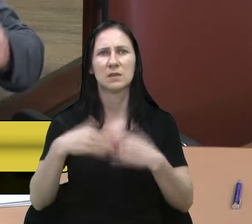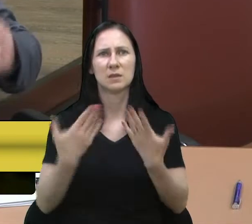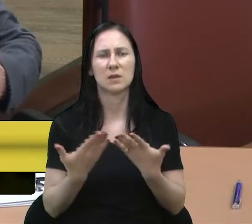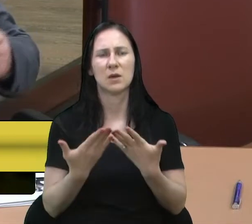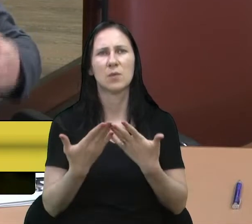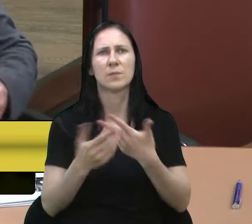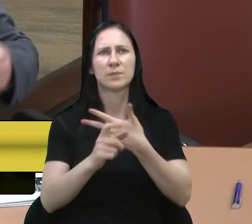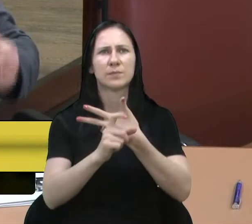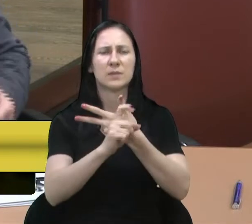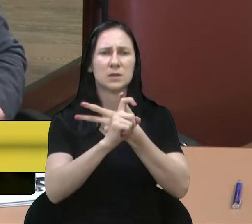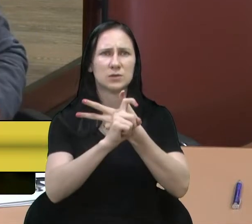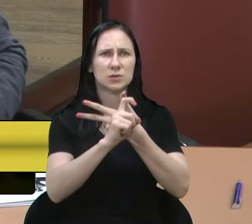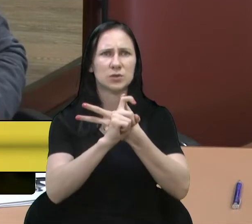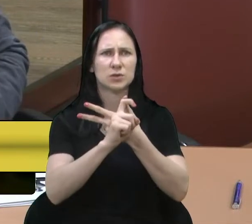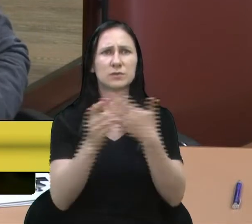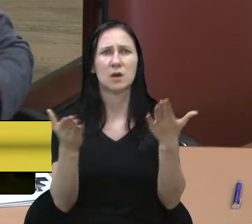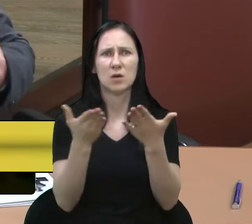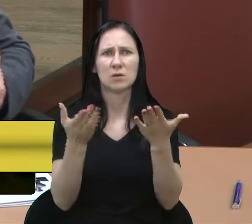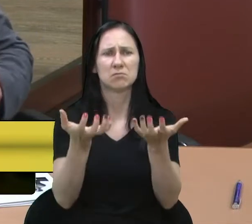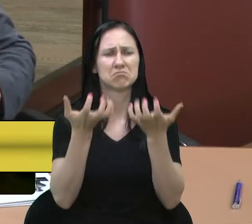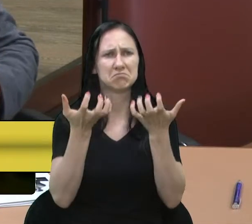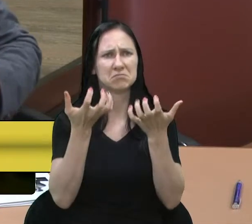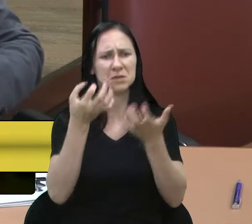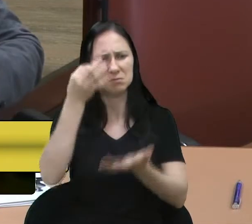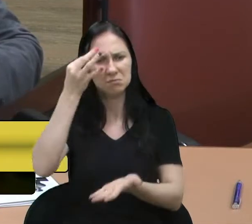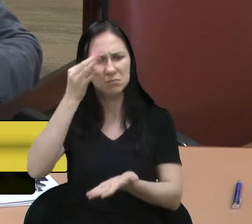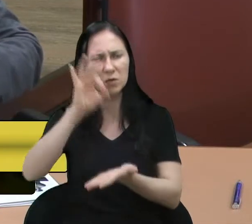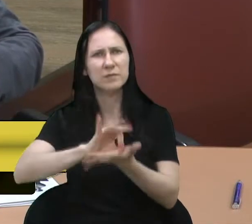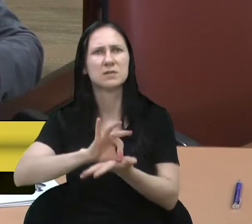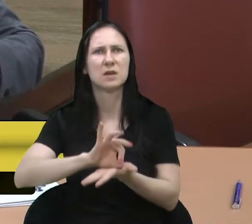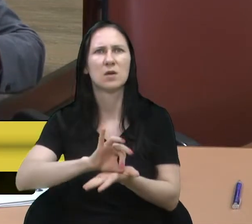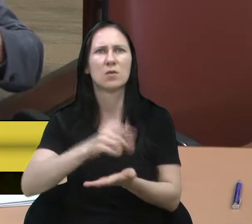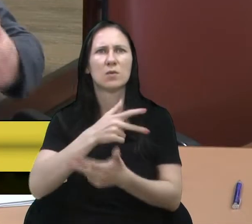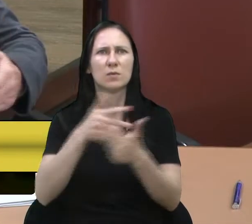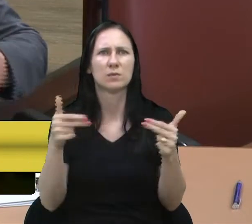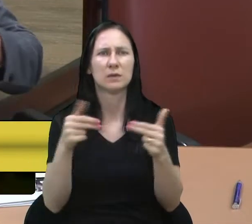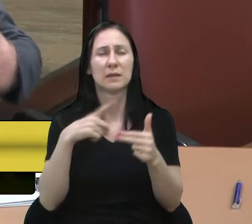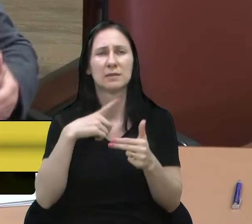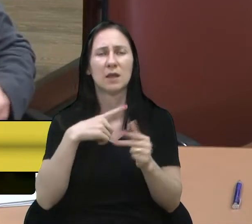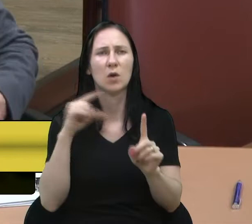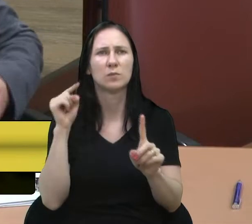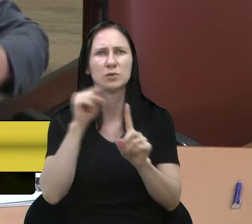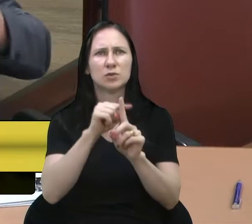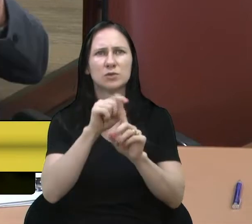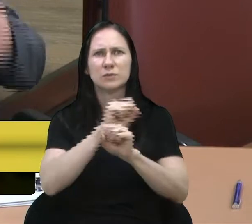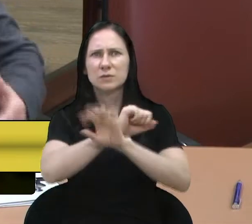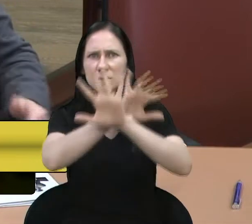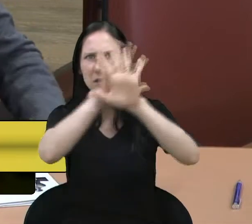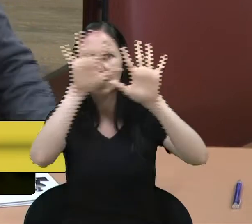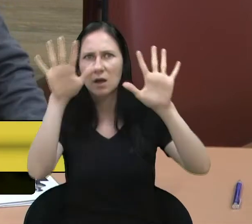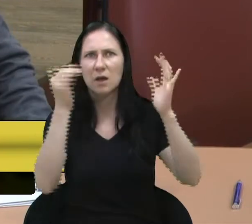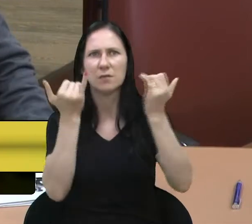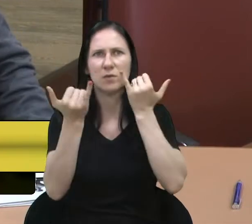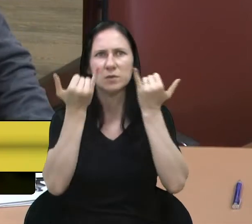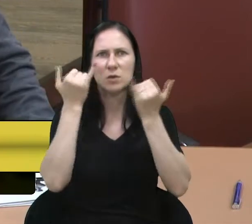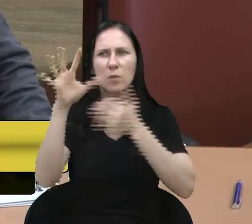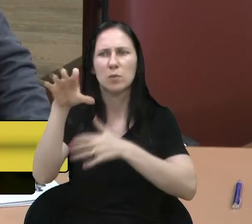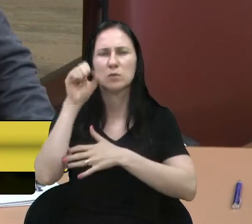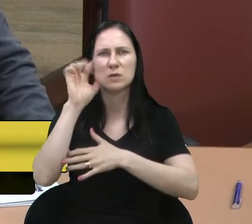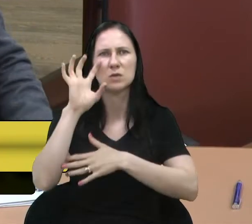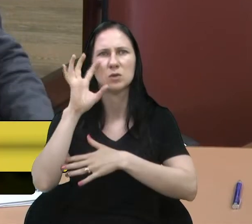a tomar decisões concretas, sim. Ele tem a intenção de toda a transparência, buscando solução,